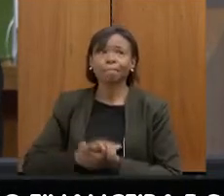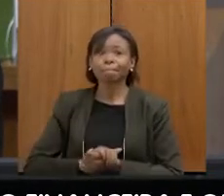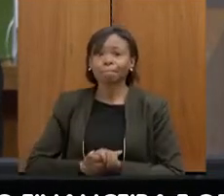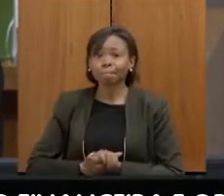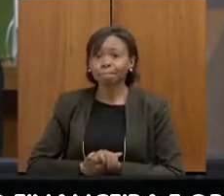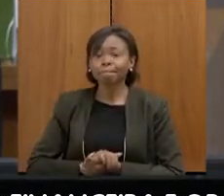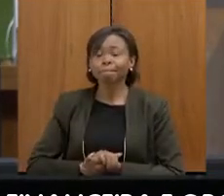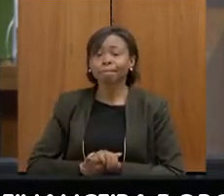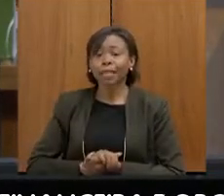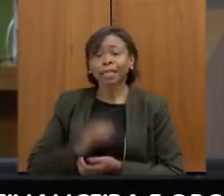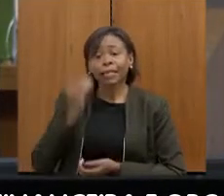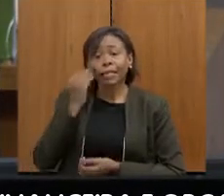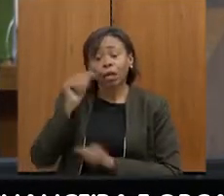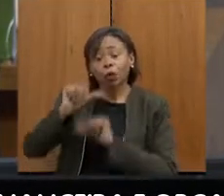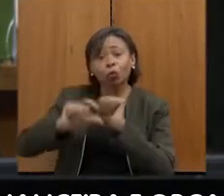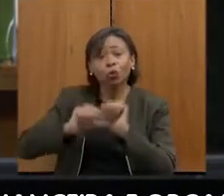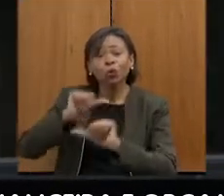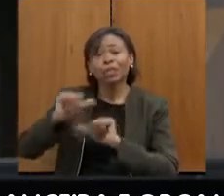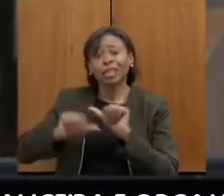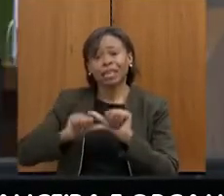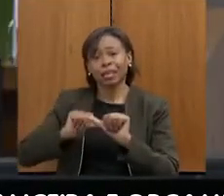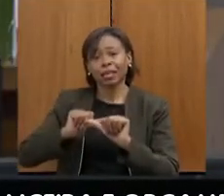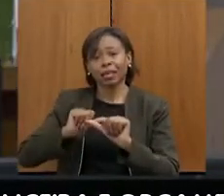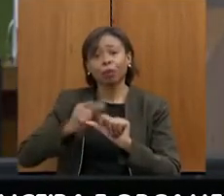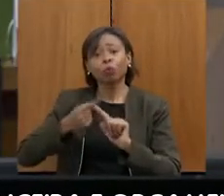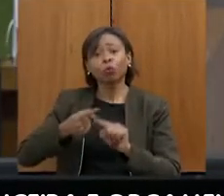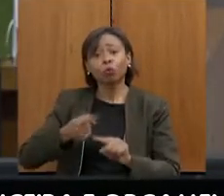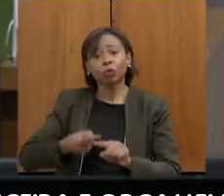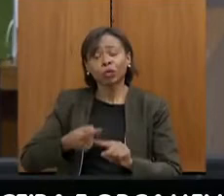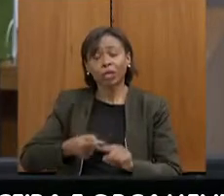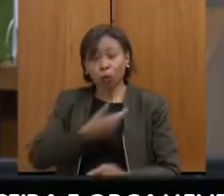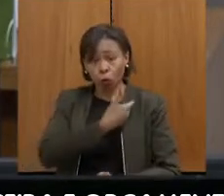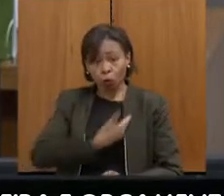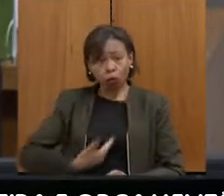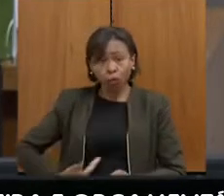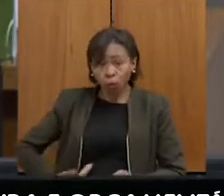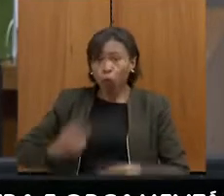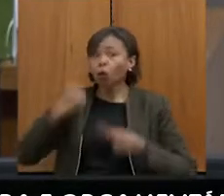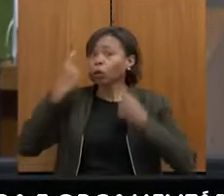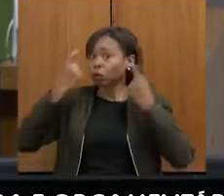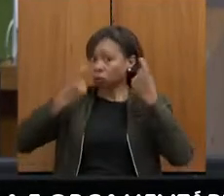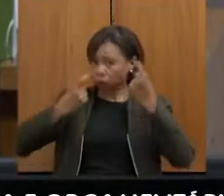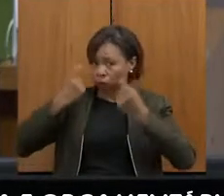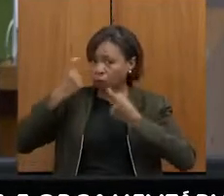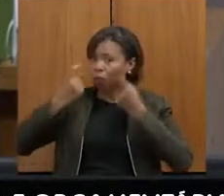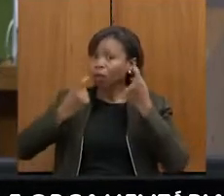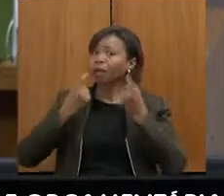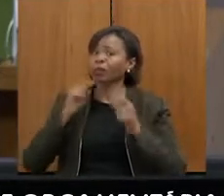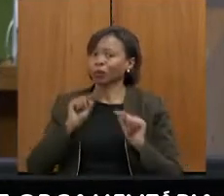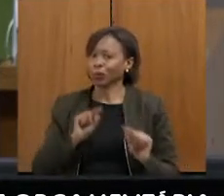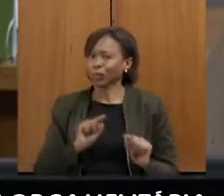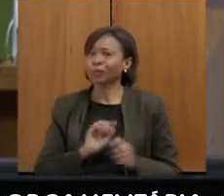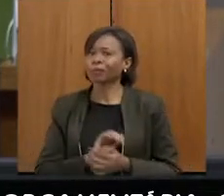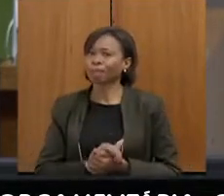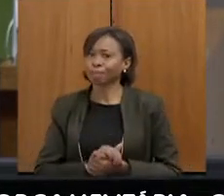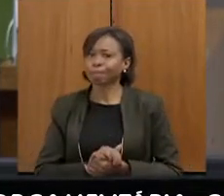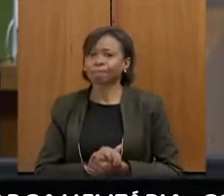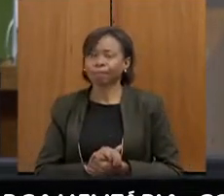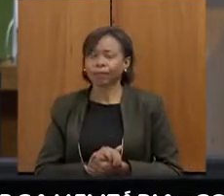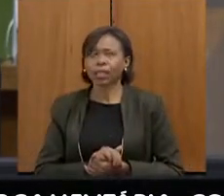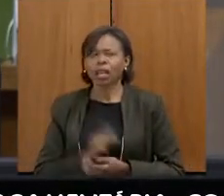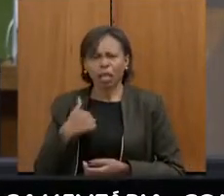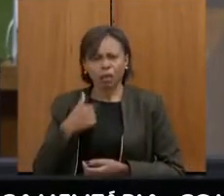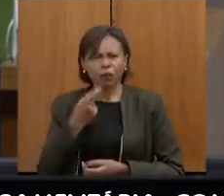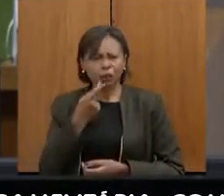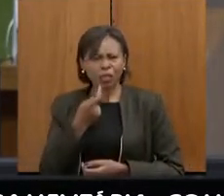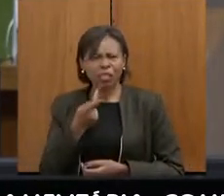Com certeza, o governador é extremamente preocupado com relação a isso. A gente está agora, como eu falei, não sei se terminou a